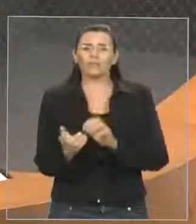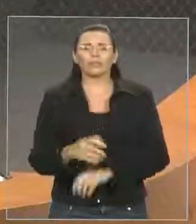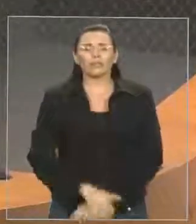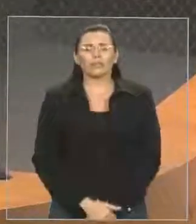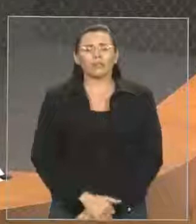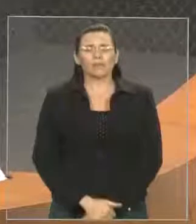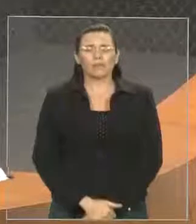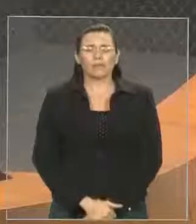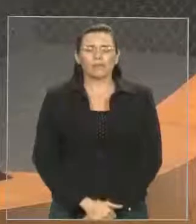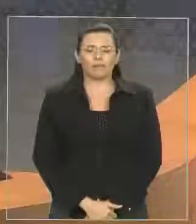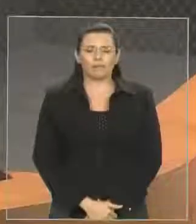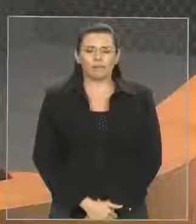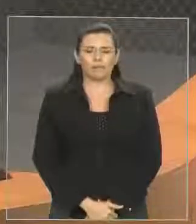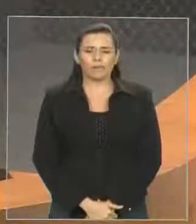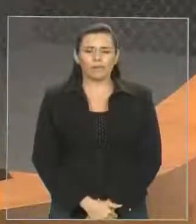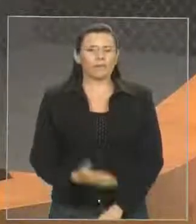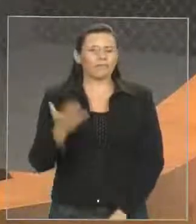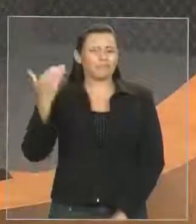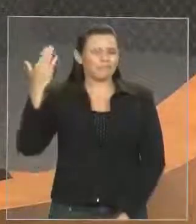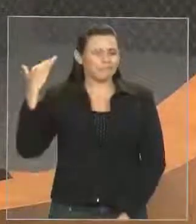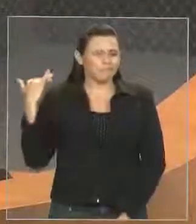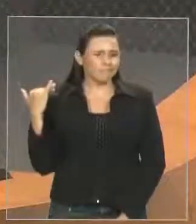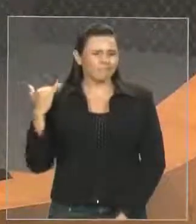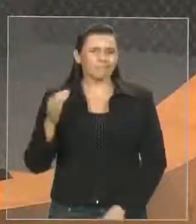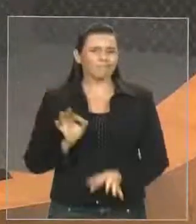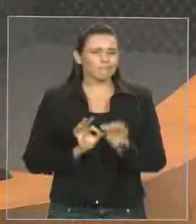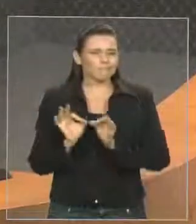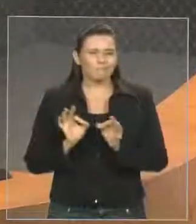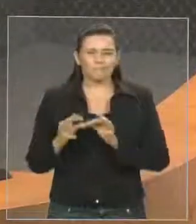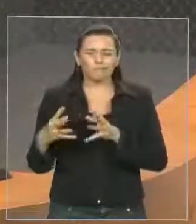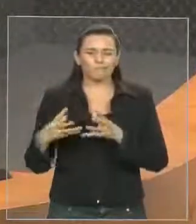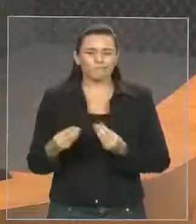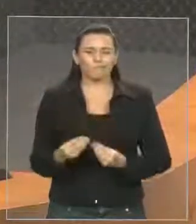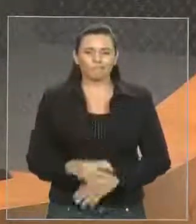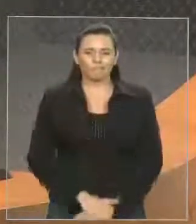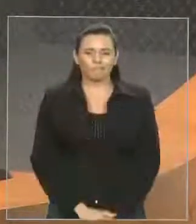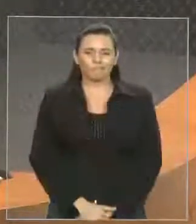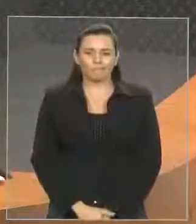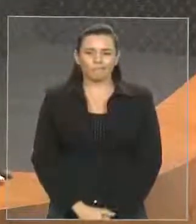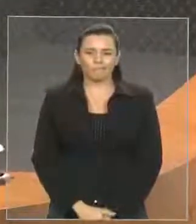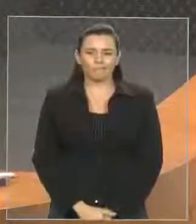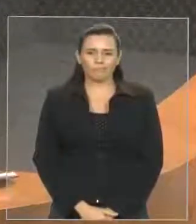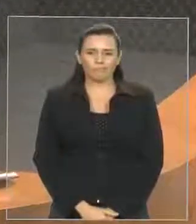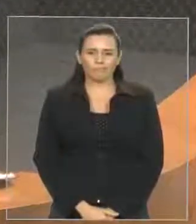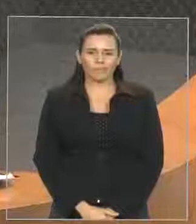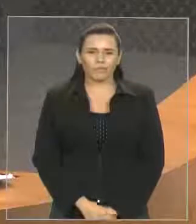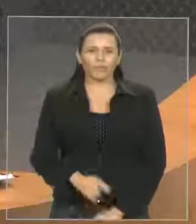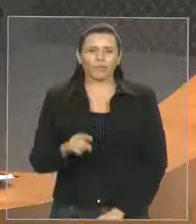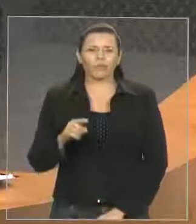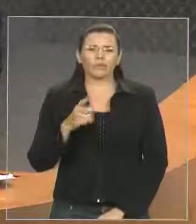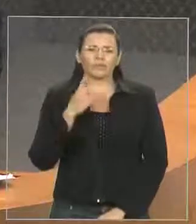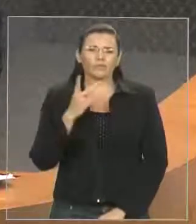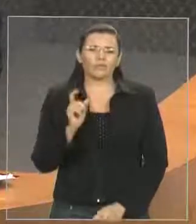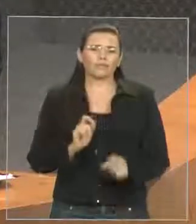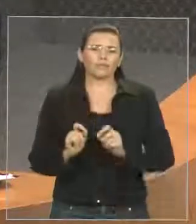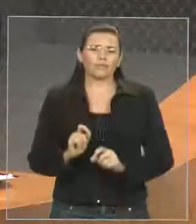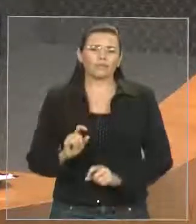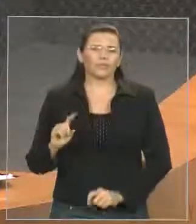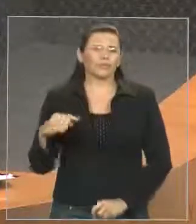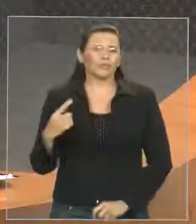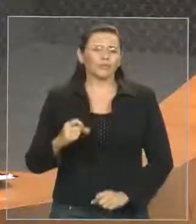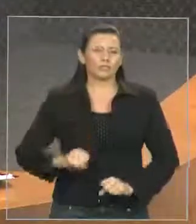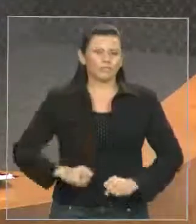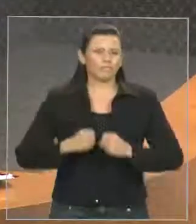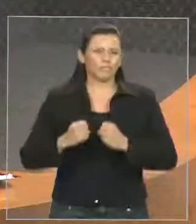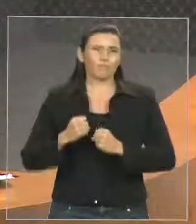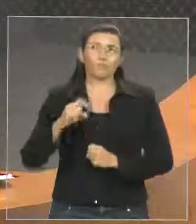Até há muito tempo, gente, e aí já deixava bem para o Médio de São Paulo que todo o poder vem de Deus. São Tomar de Aquino,